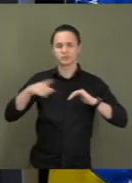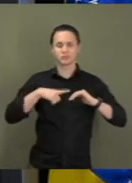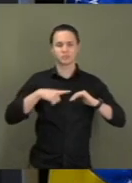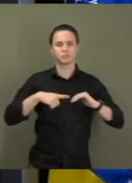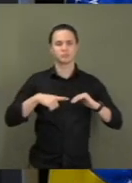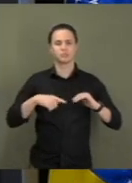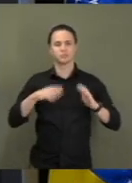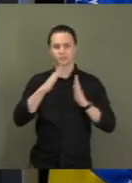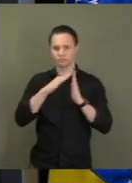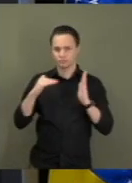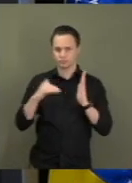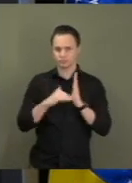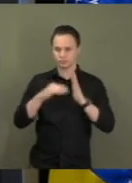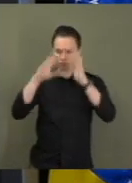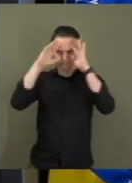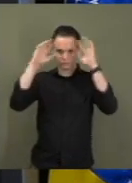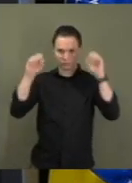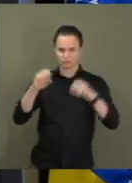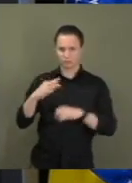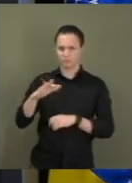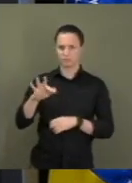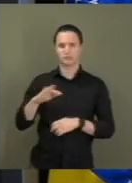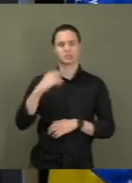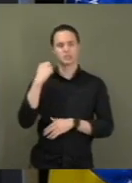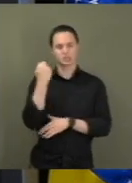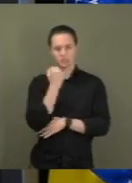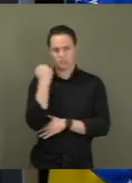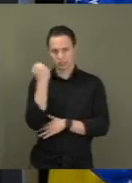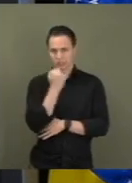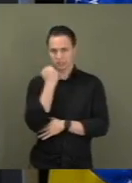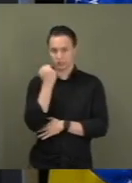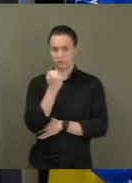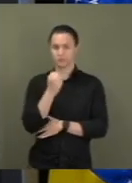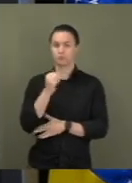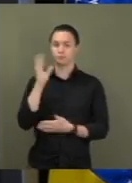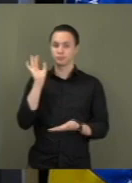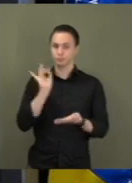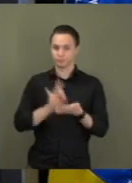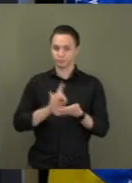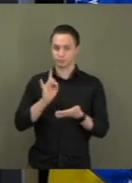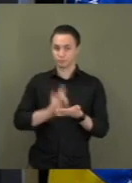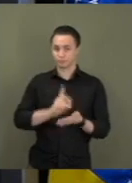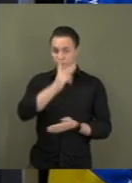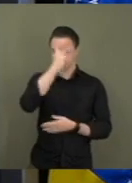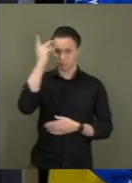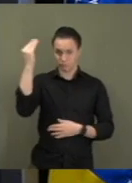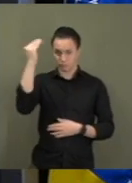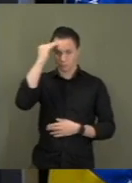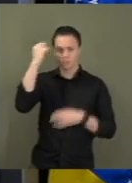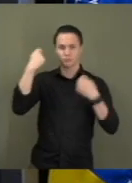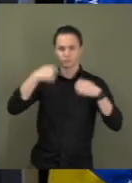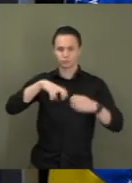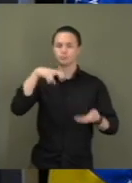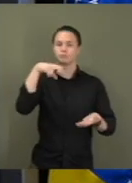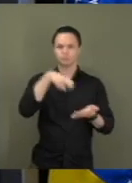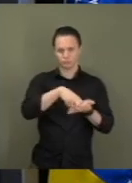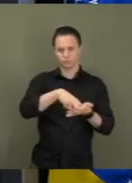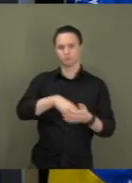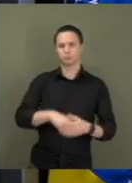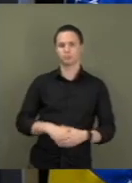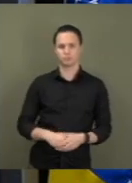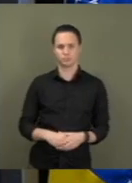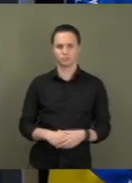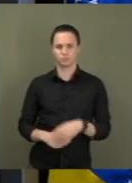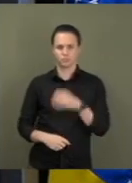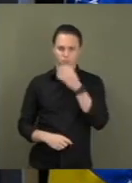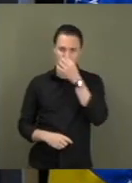Planalto e STF são muito graves e seus reais responsáveis devem ser devidamente punidos,